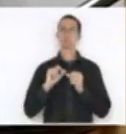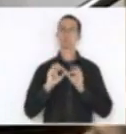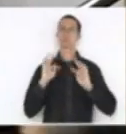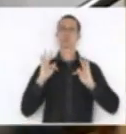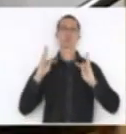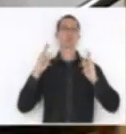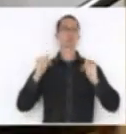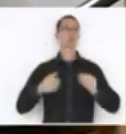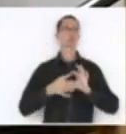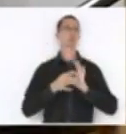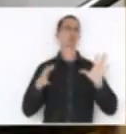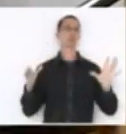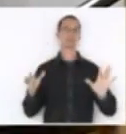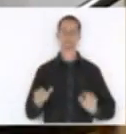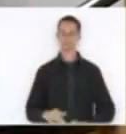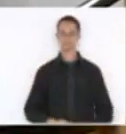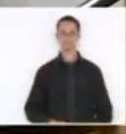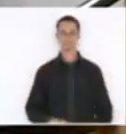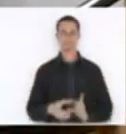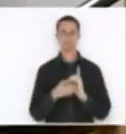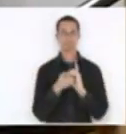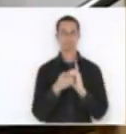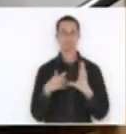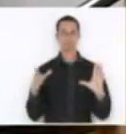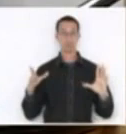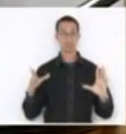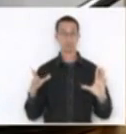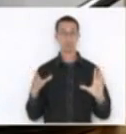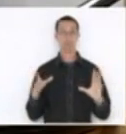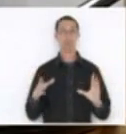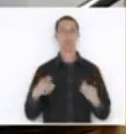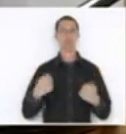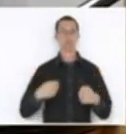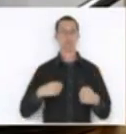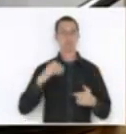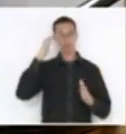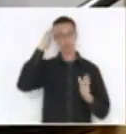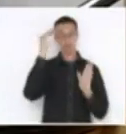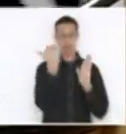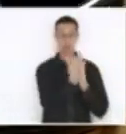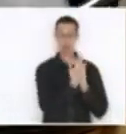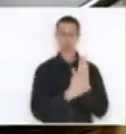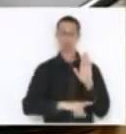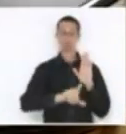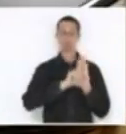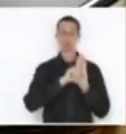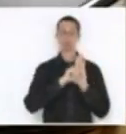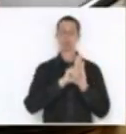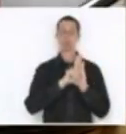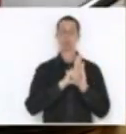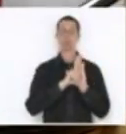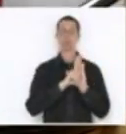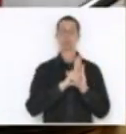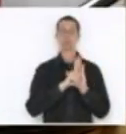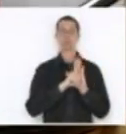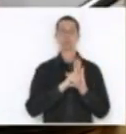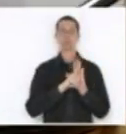democracia exige que se respeite as leis. Foi quando veio a lei